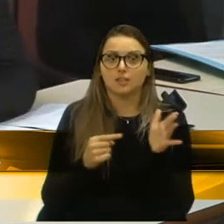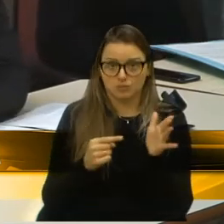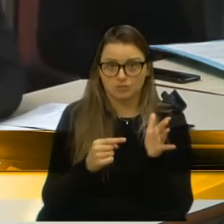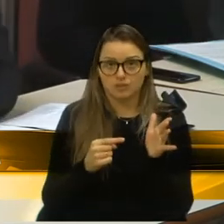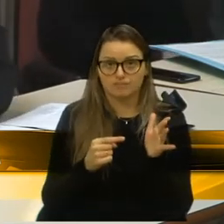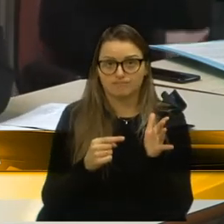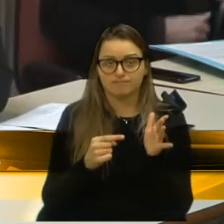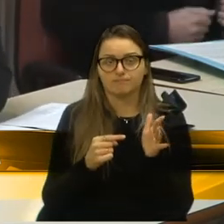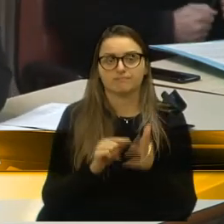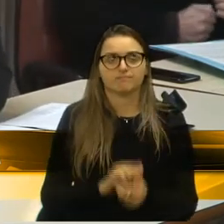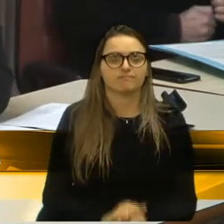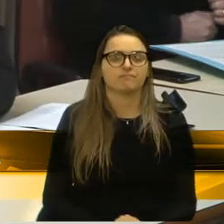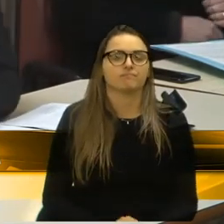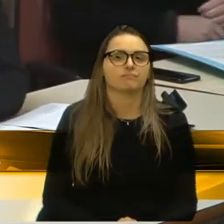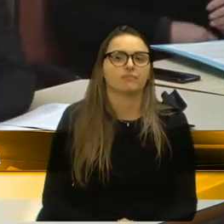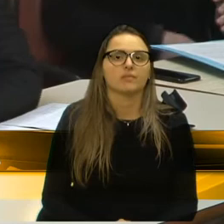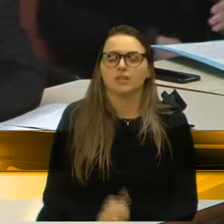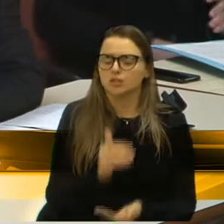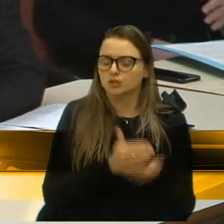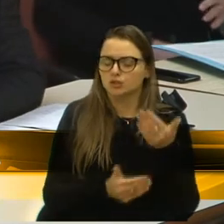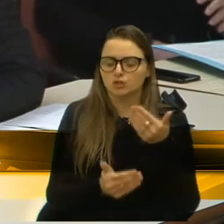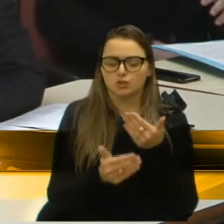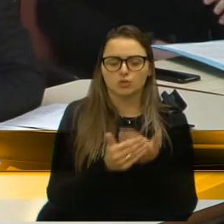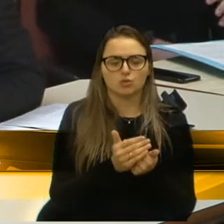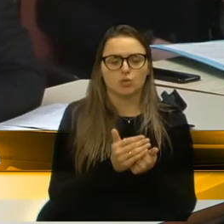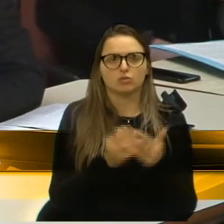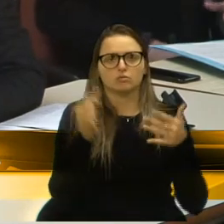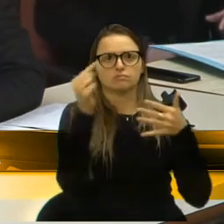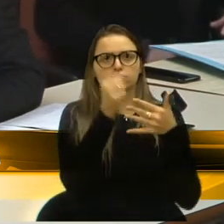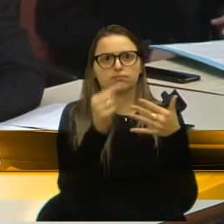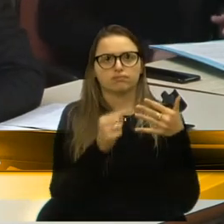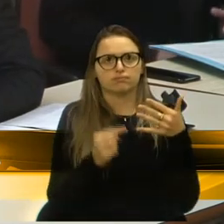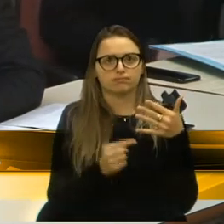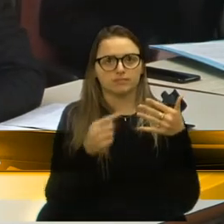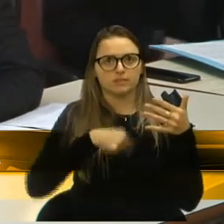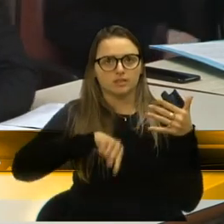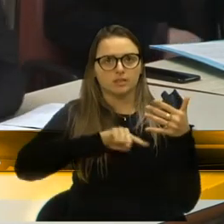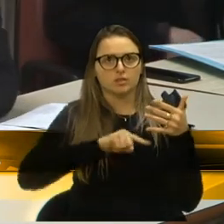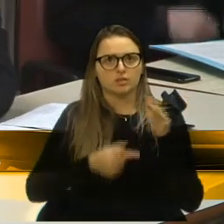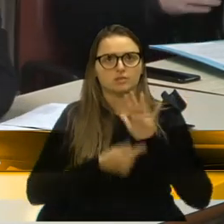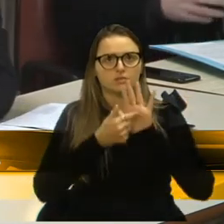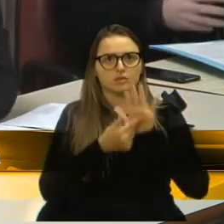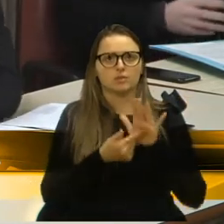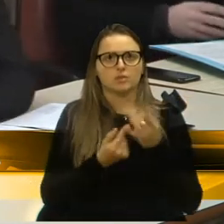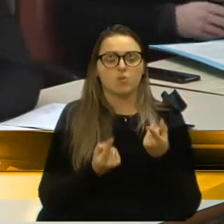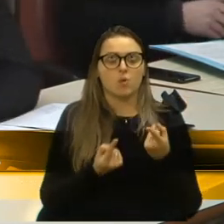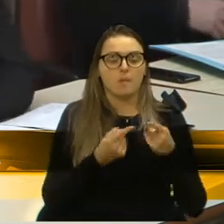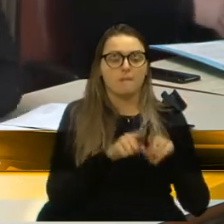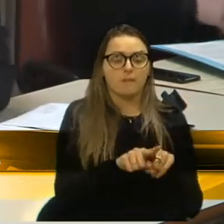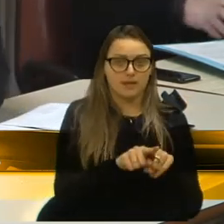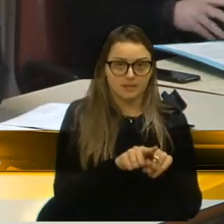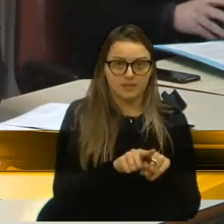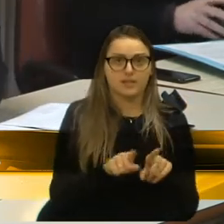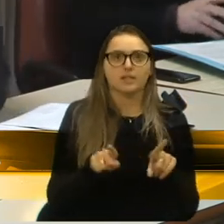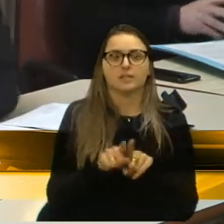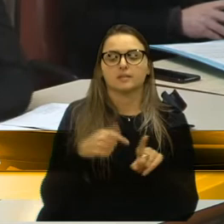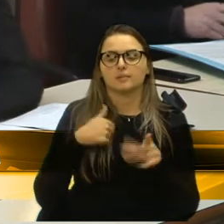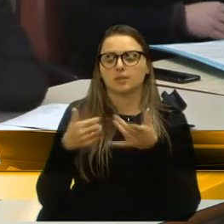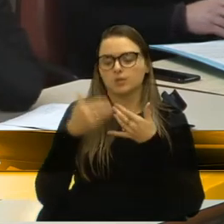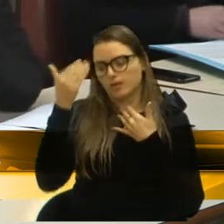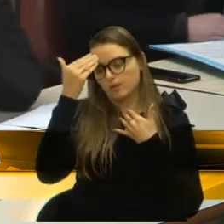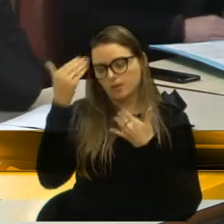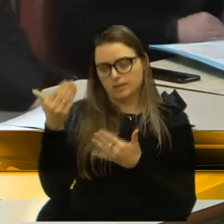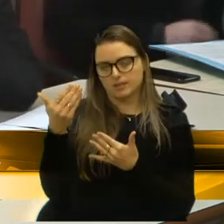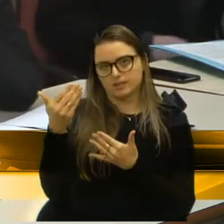através de todos os indicativos que nós colocamos aqui com a parceria. Também quero aqui agradecer